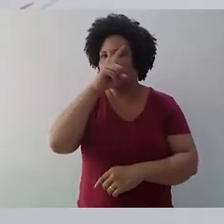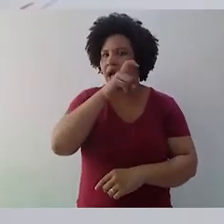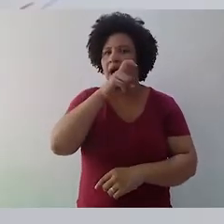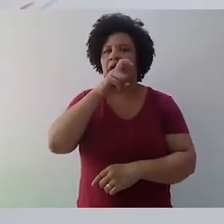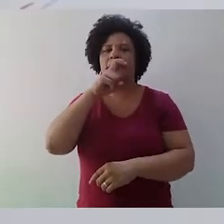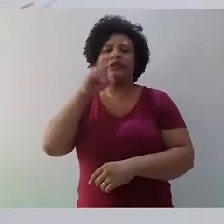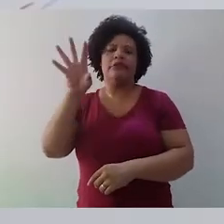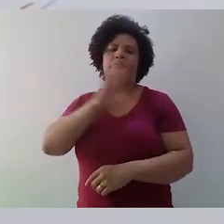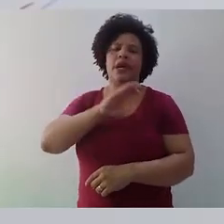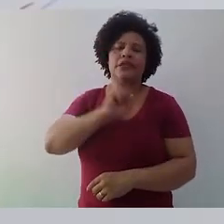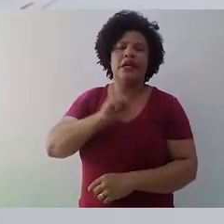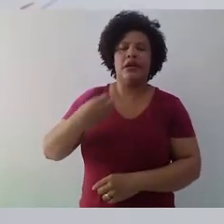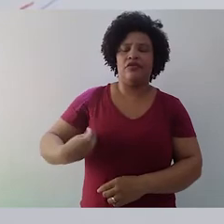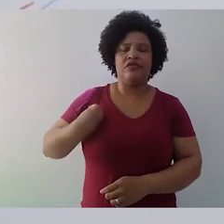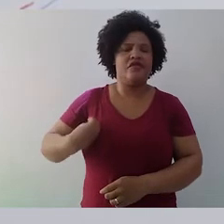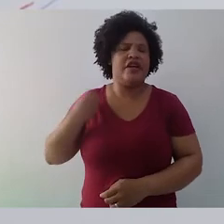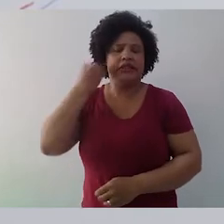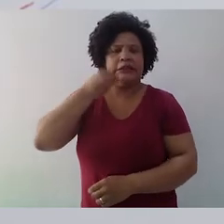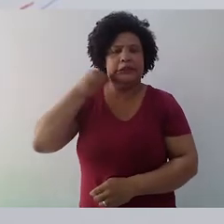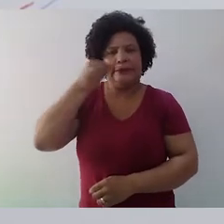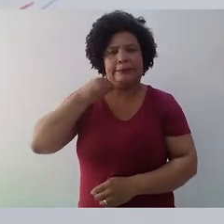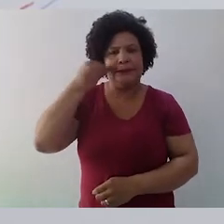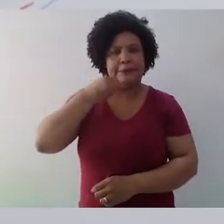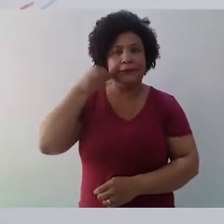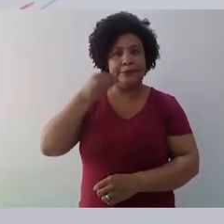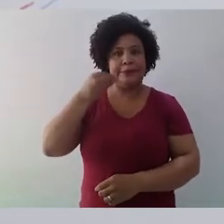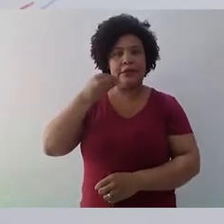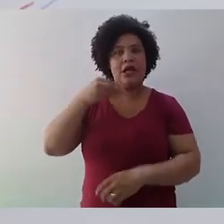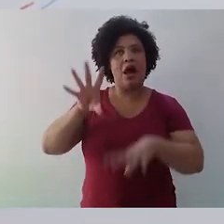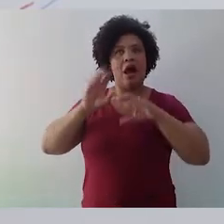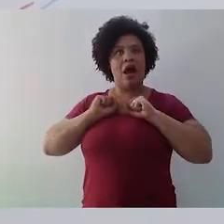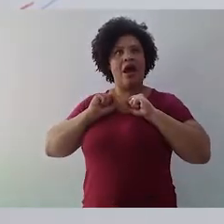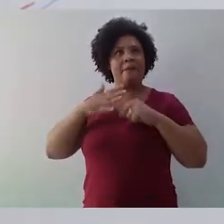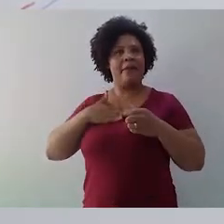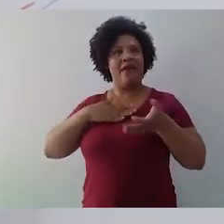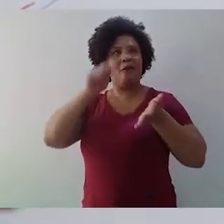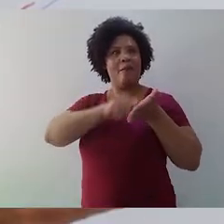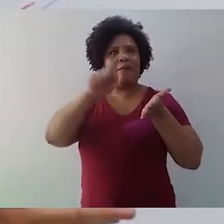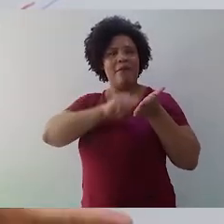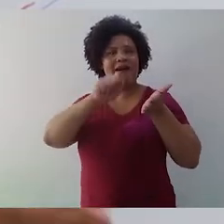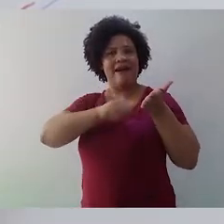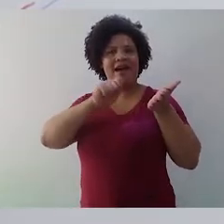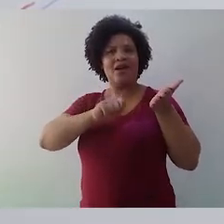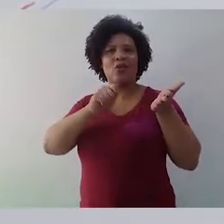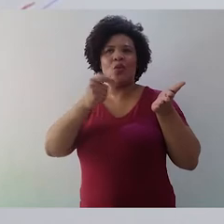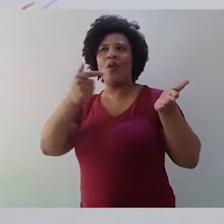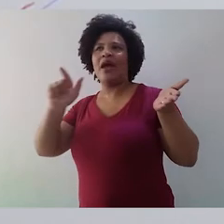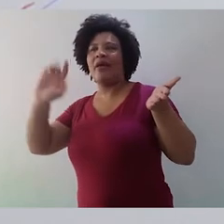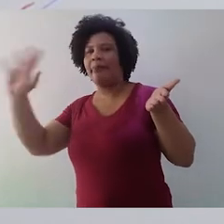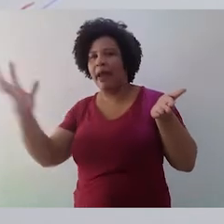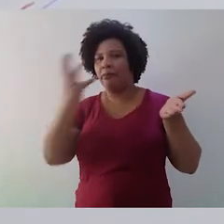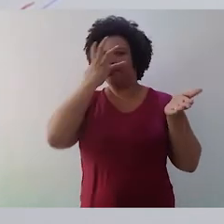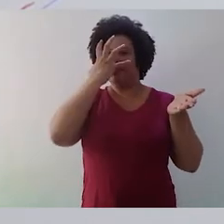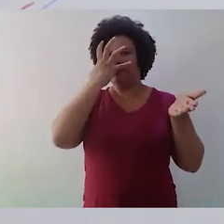paixões, as vivências que teve e assumir isso como seu. Não querer parecer ser quem